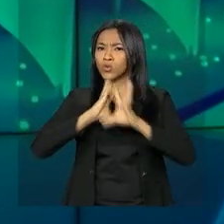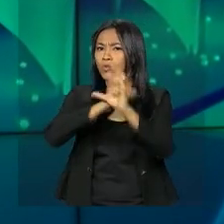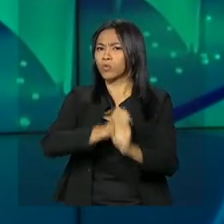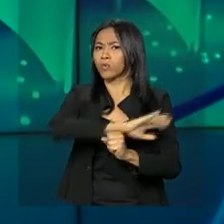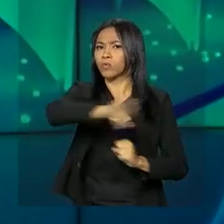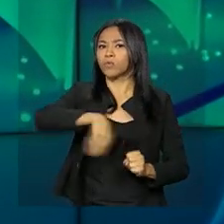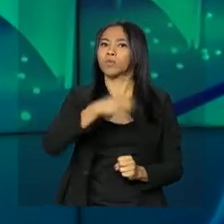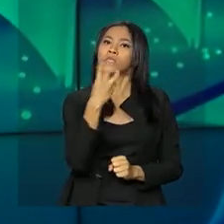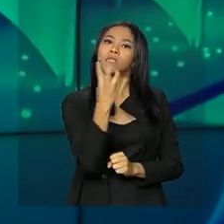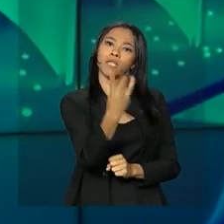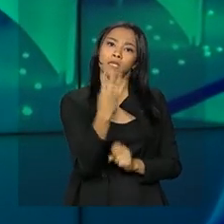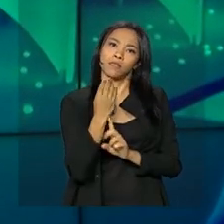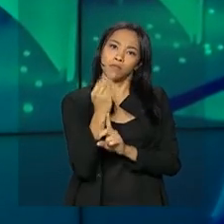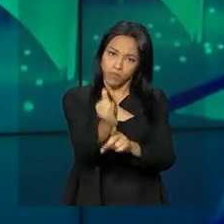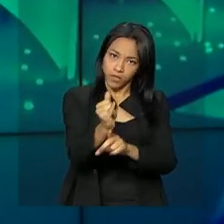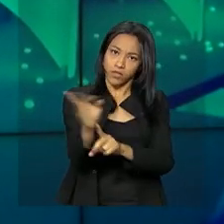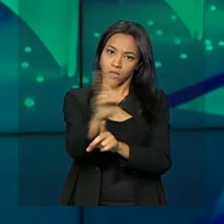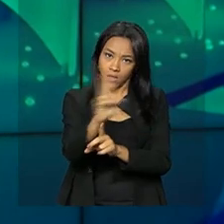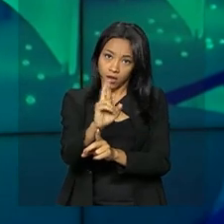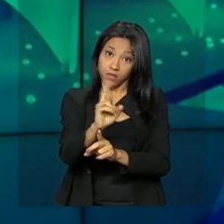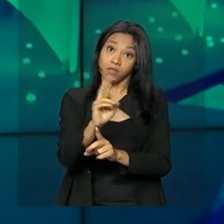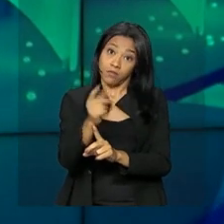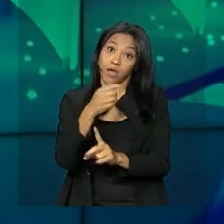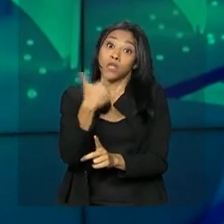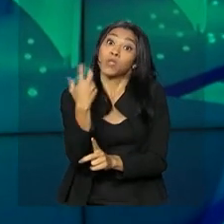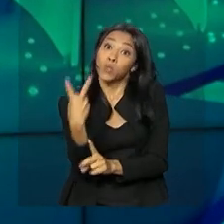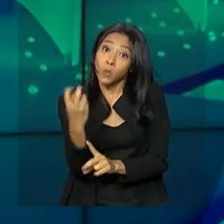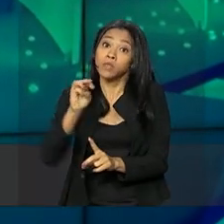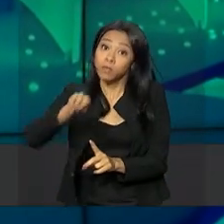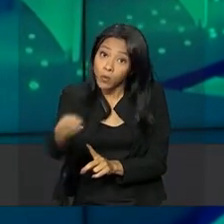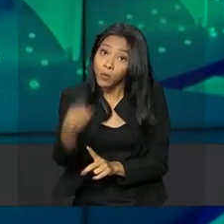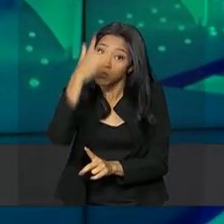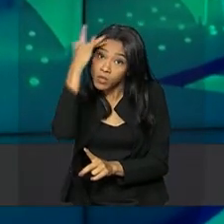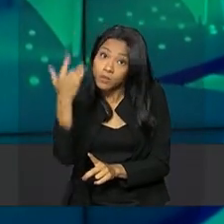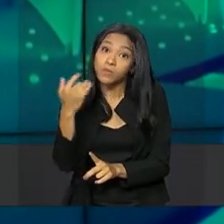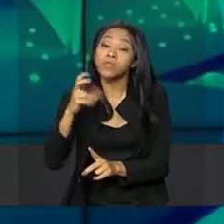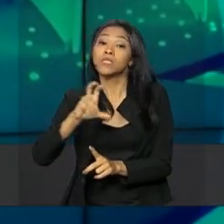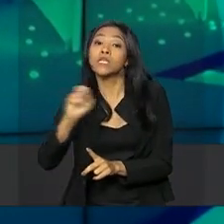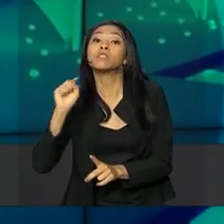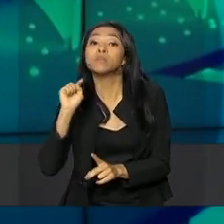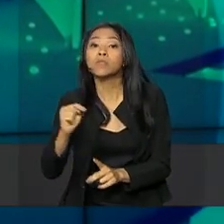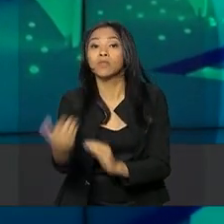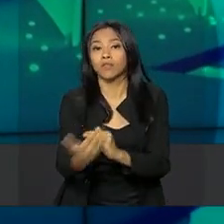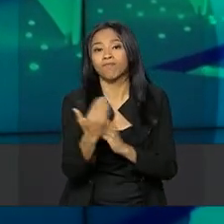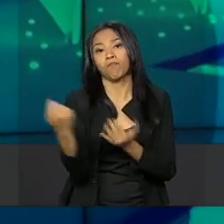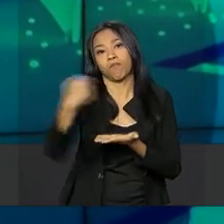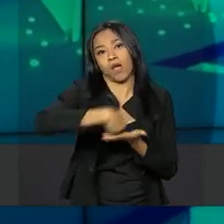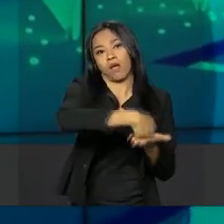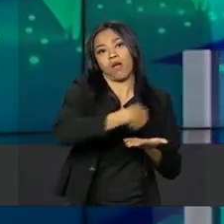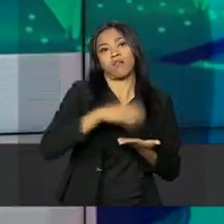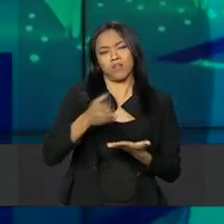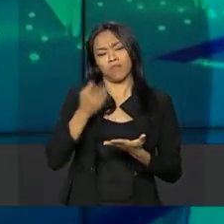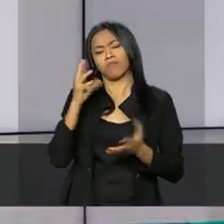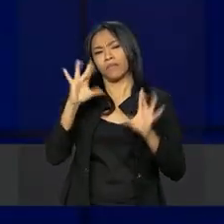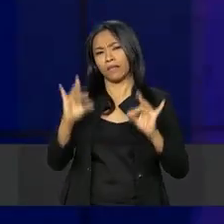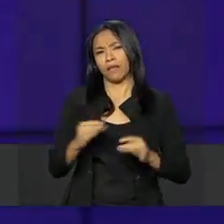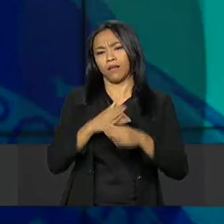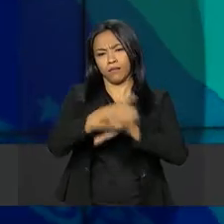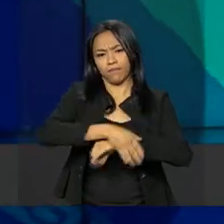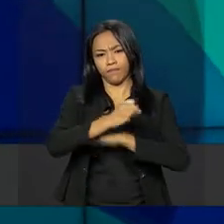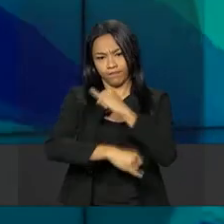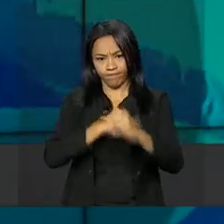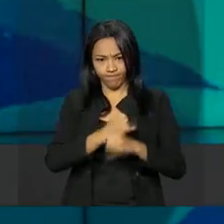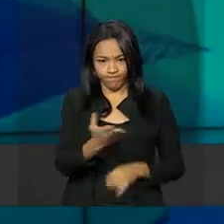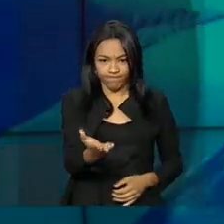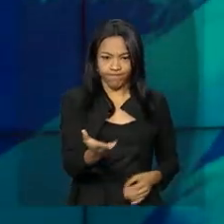de 3 bilhões de reais para 2 milhões e 500 mil contribuintes. Os detalhes estão em receita.fazenda.gov